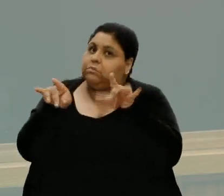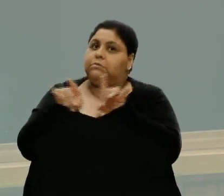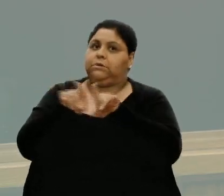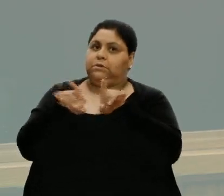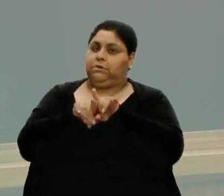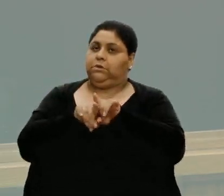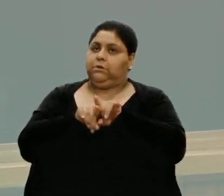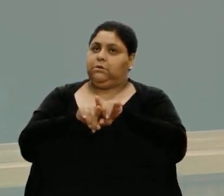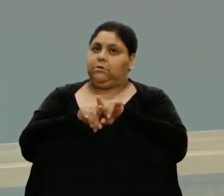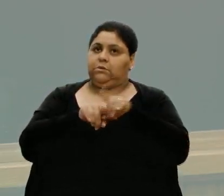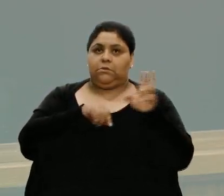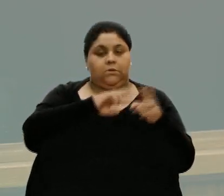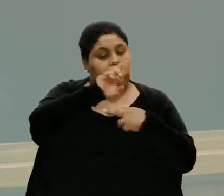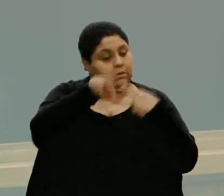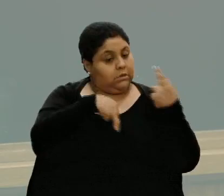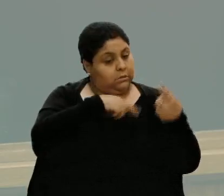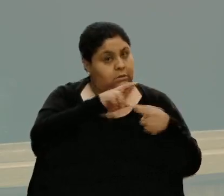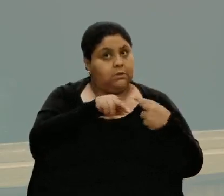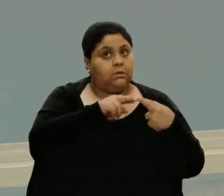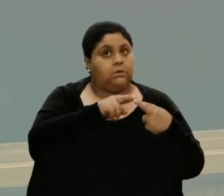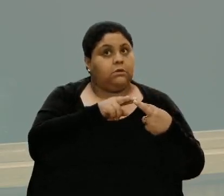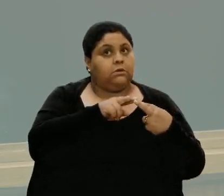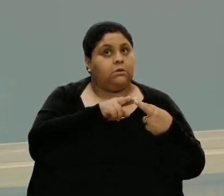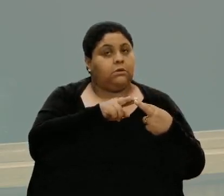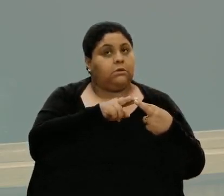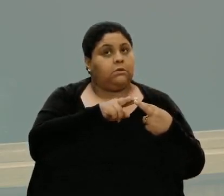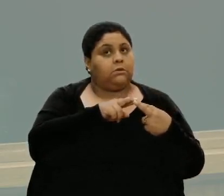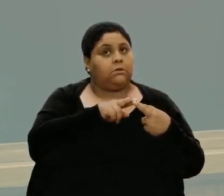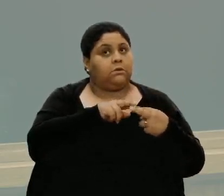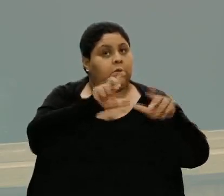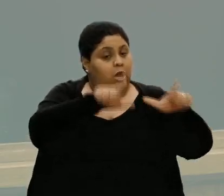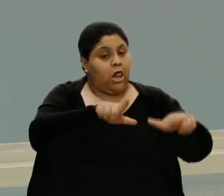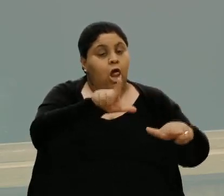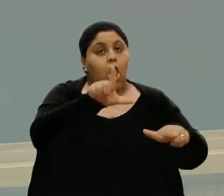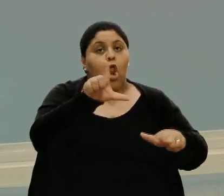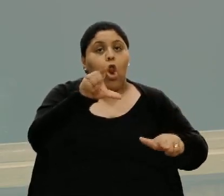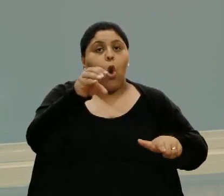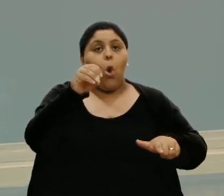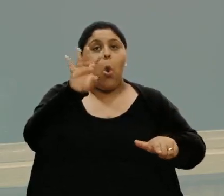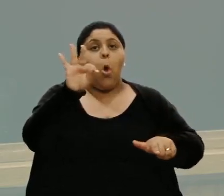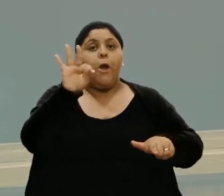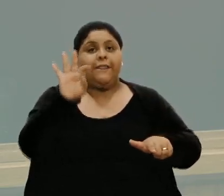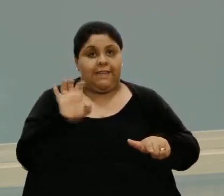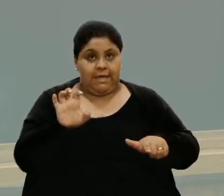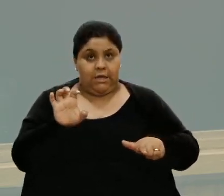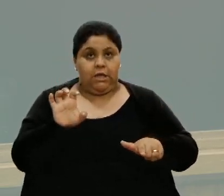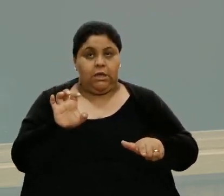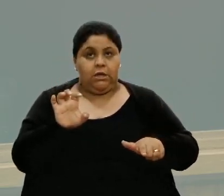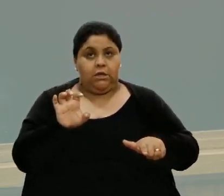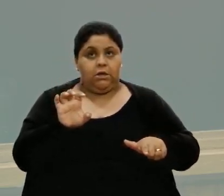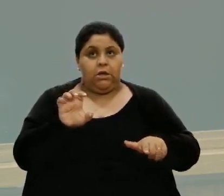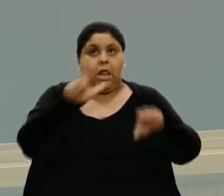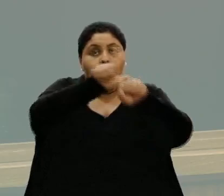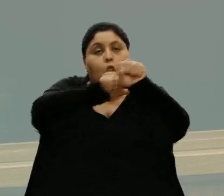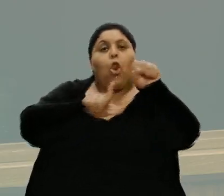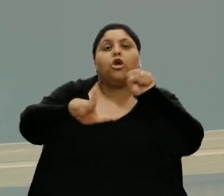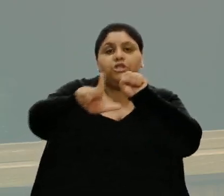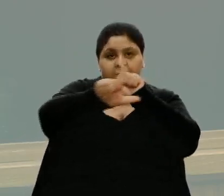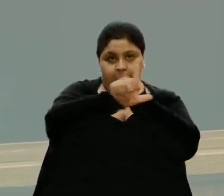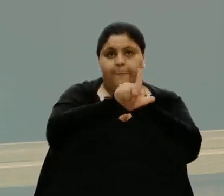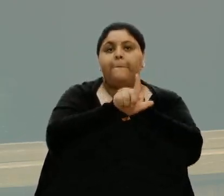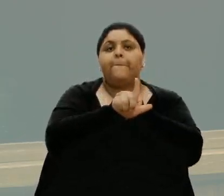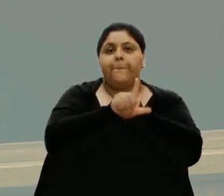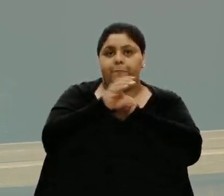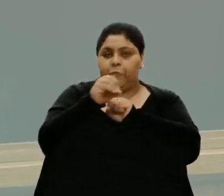era em relação... Essa palavra. Ao lote, ao loteamento lá do